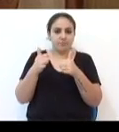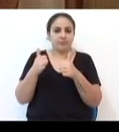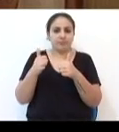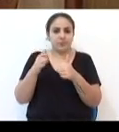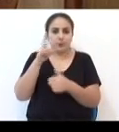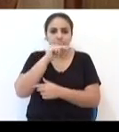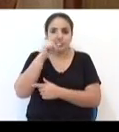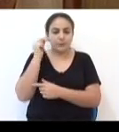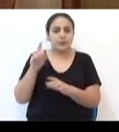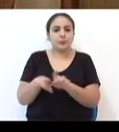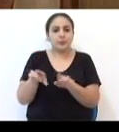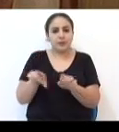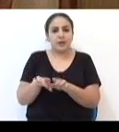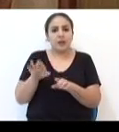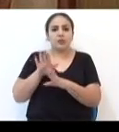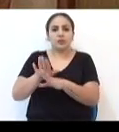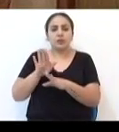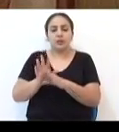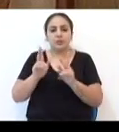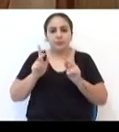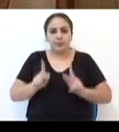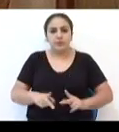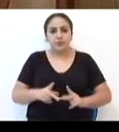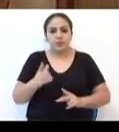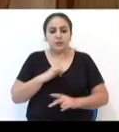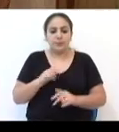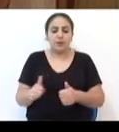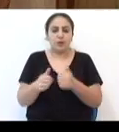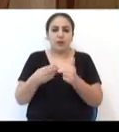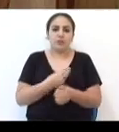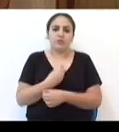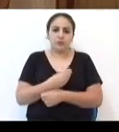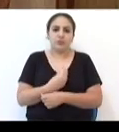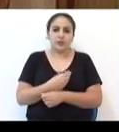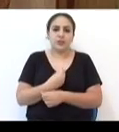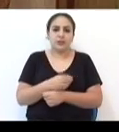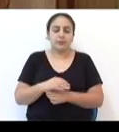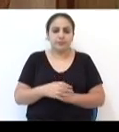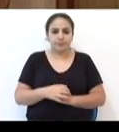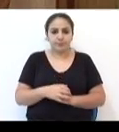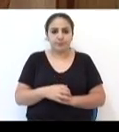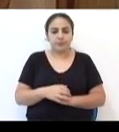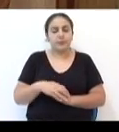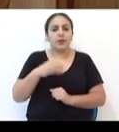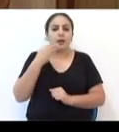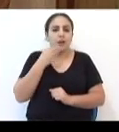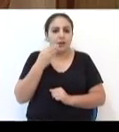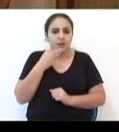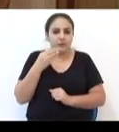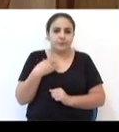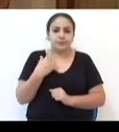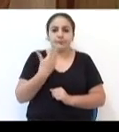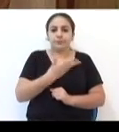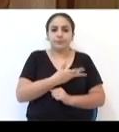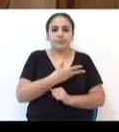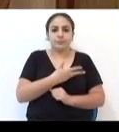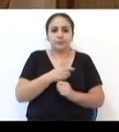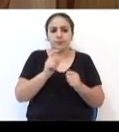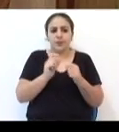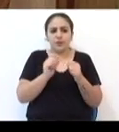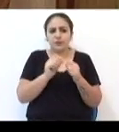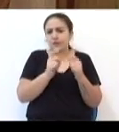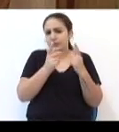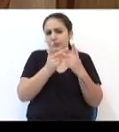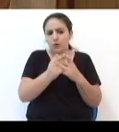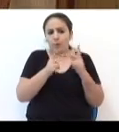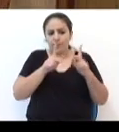município e também dar condições às pessoas de melhorarem a qualidade de vida nas suas residências. Claro, nós não faríamos da